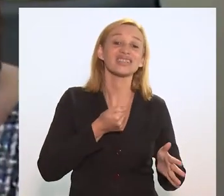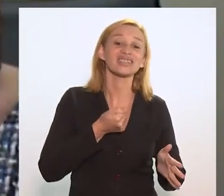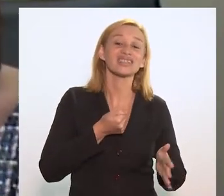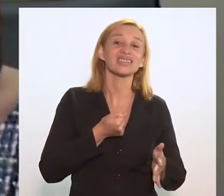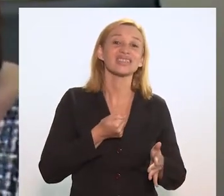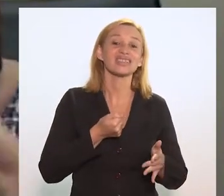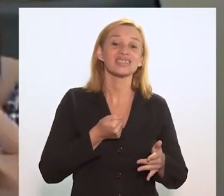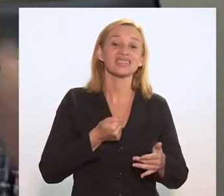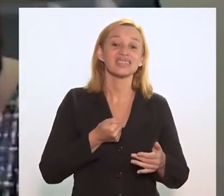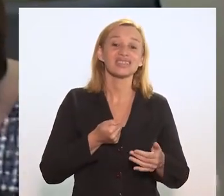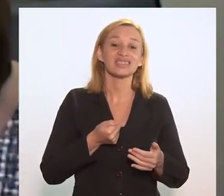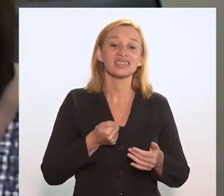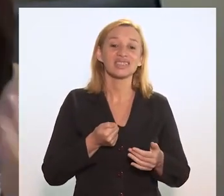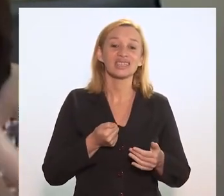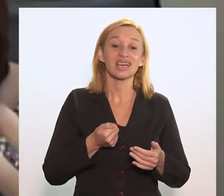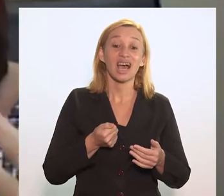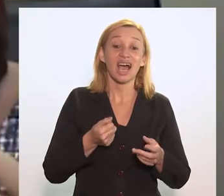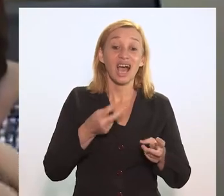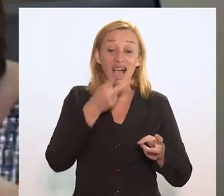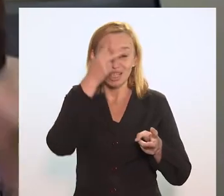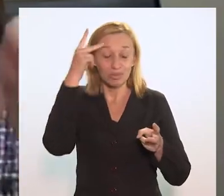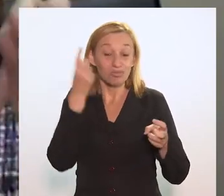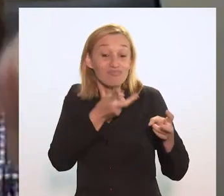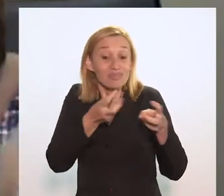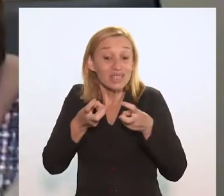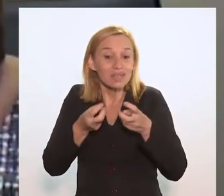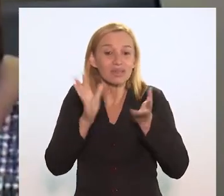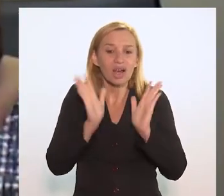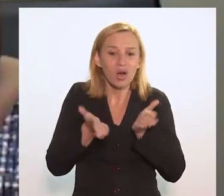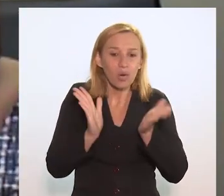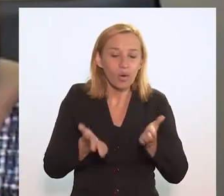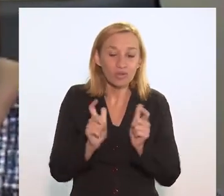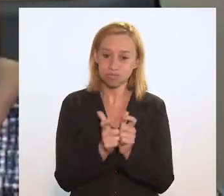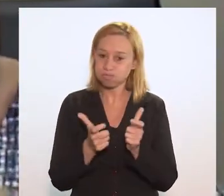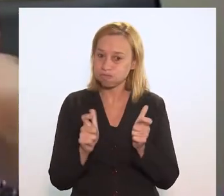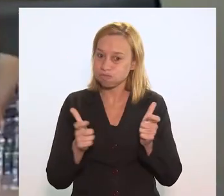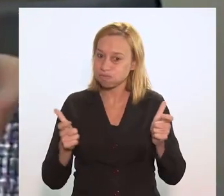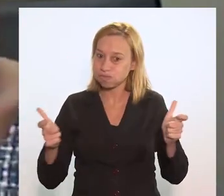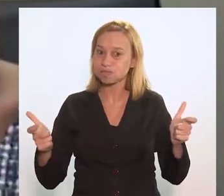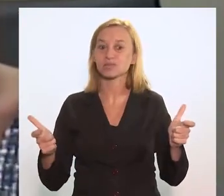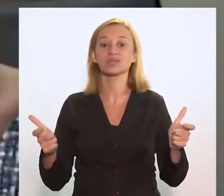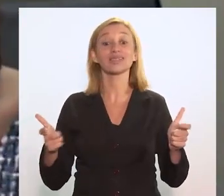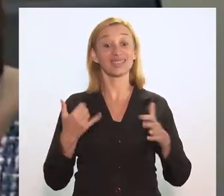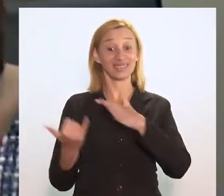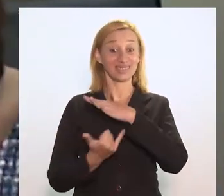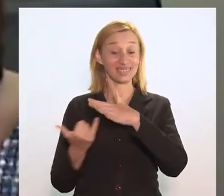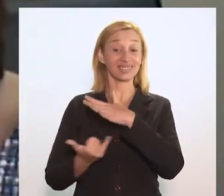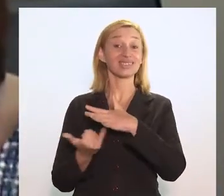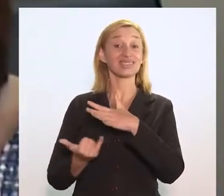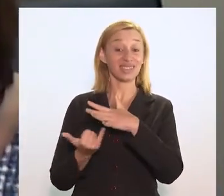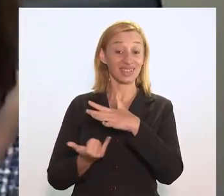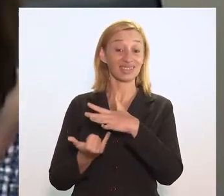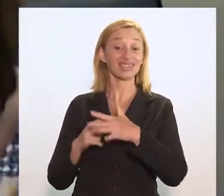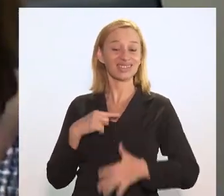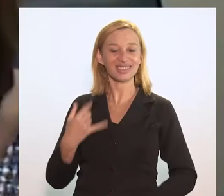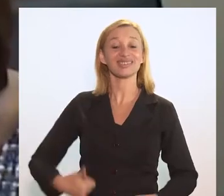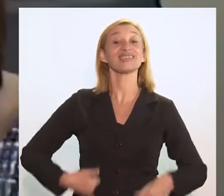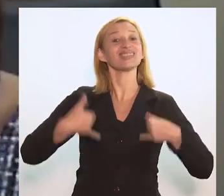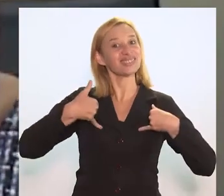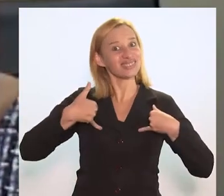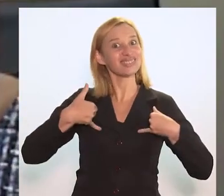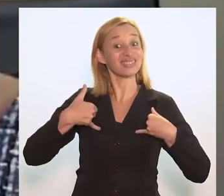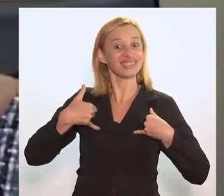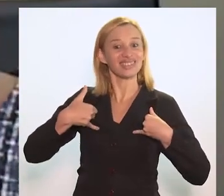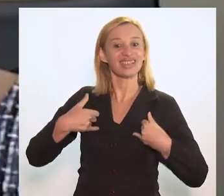como se as pessoas estivessem se apercebendo agora da grandiosidade dessa instituição, que muito